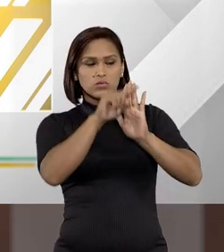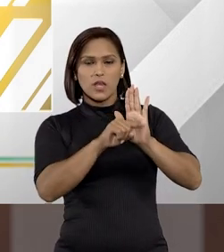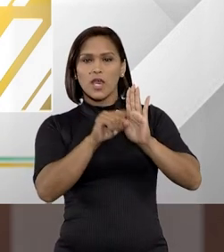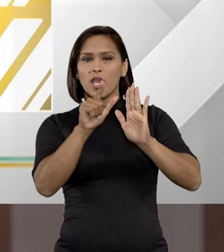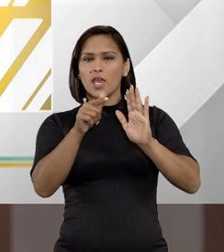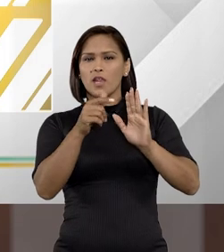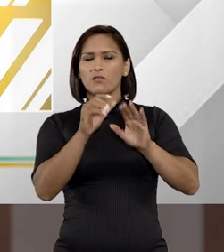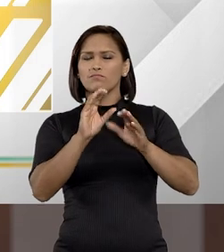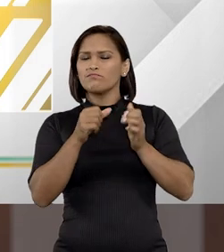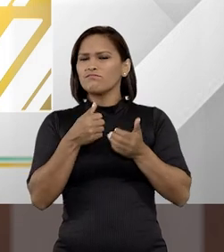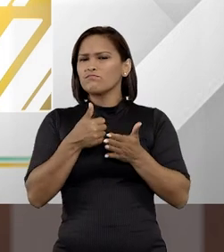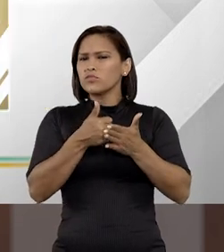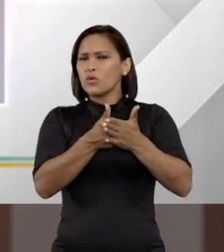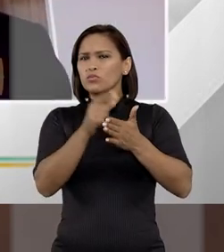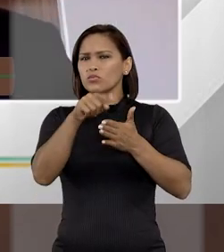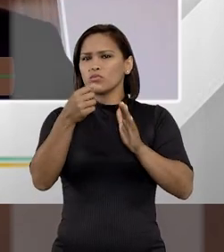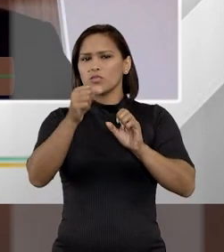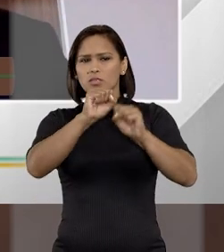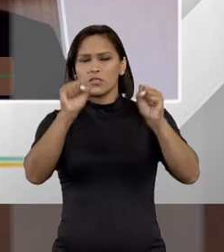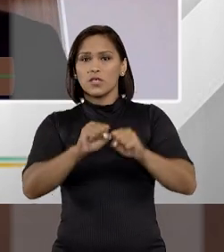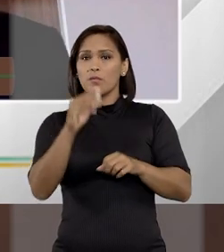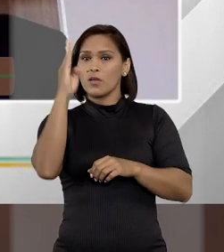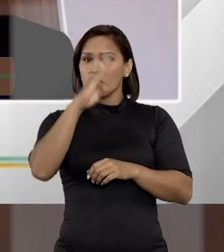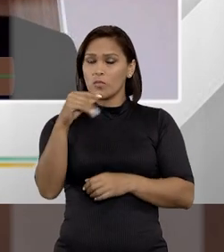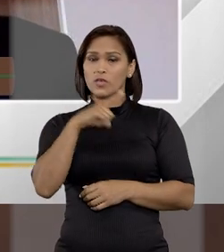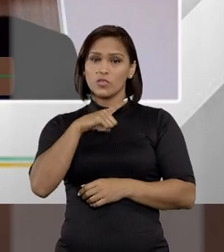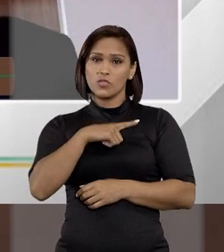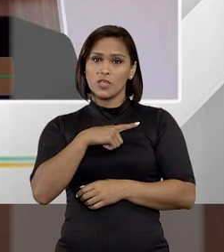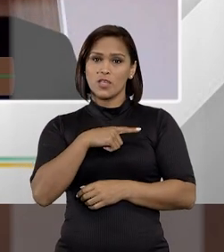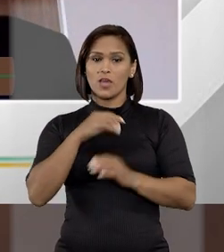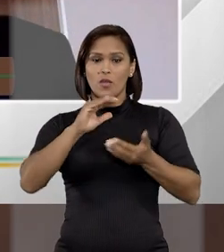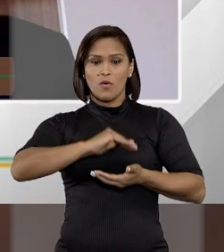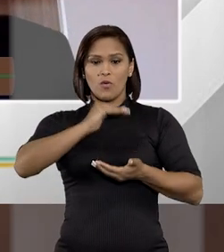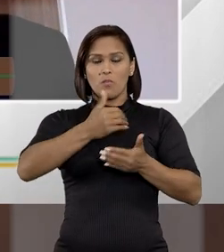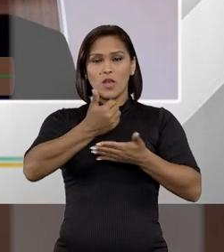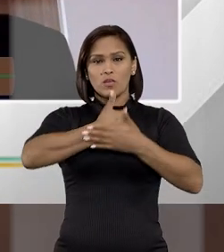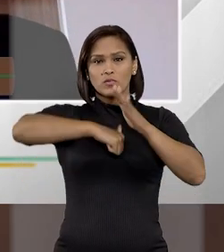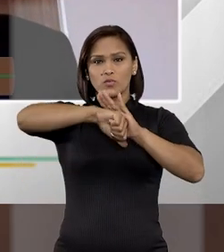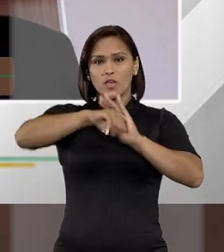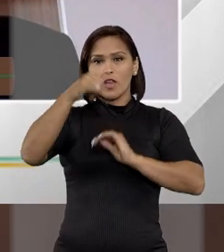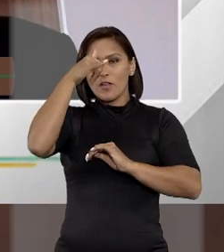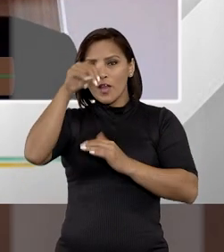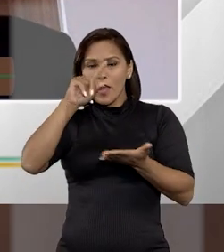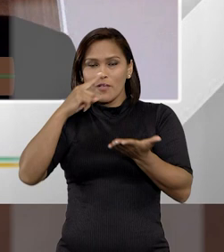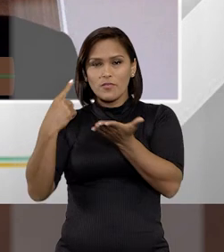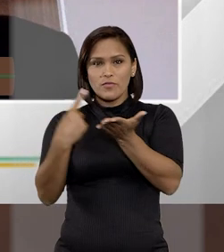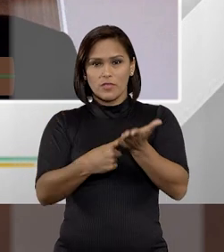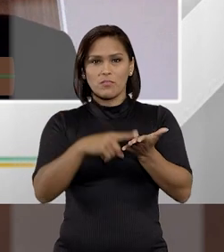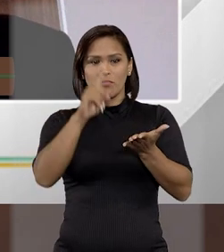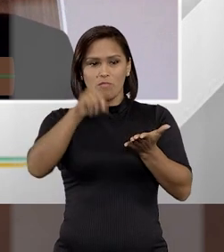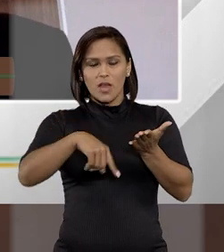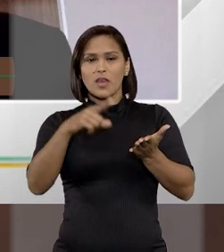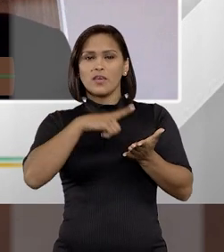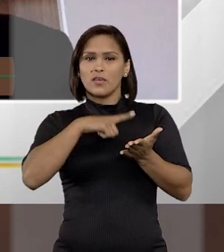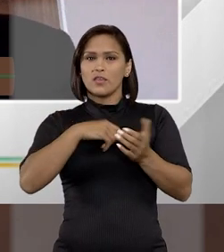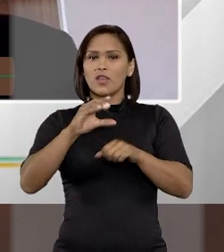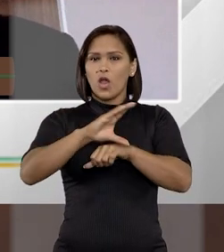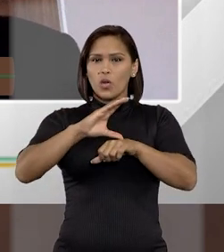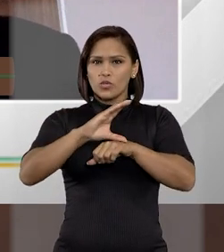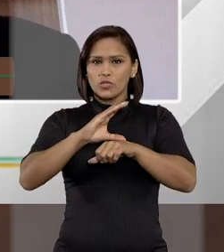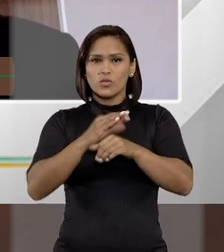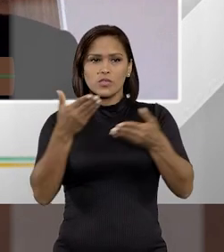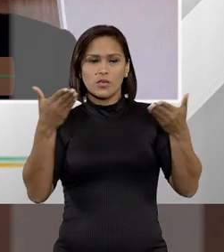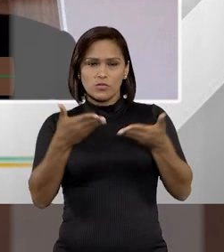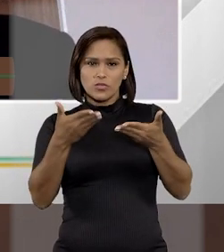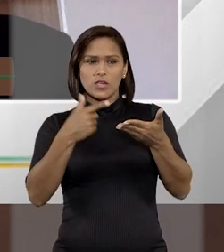ele acabou reforçando um sistema que o Brasil já adota, né, o pacote anticrime, ele veio reafirmar esse modelo previsto na nossa